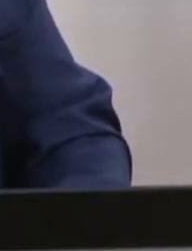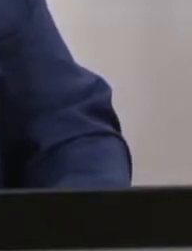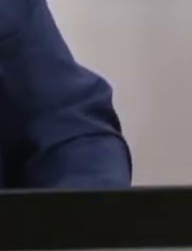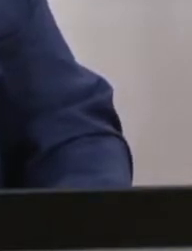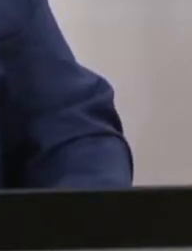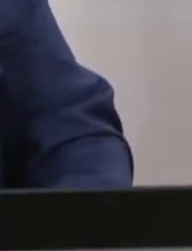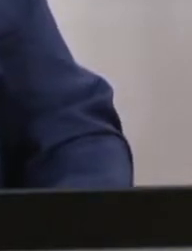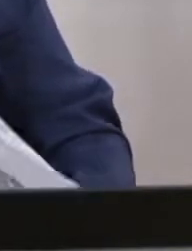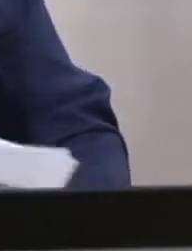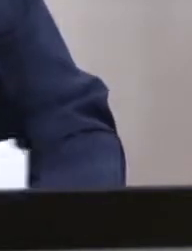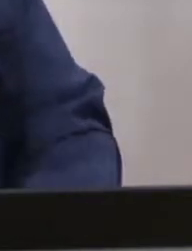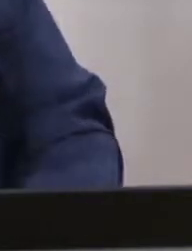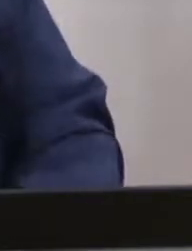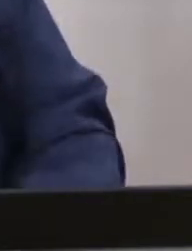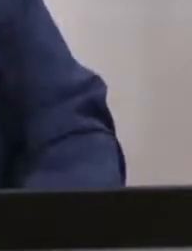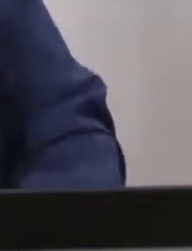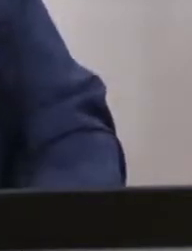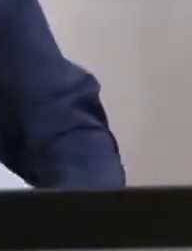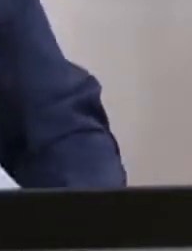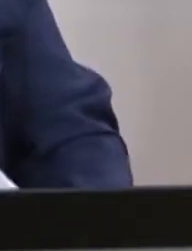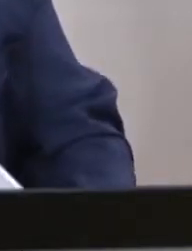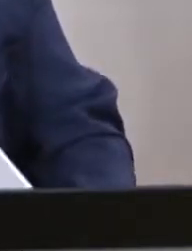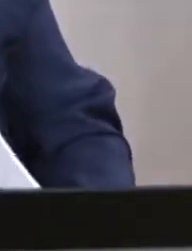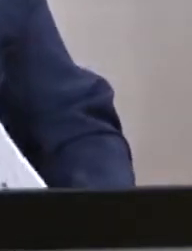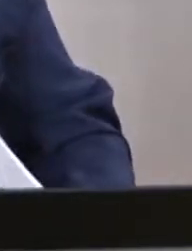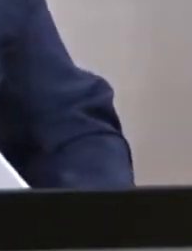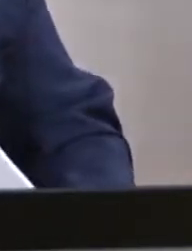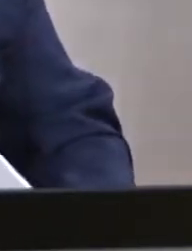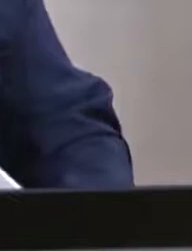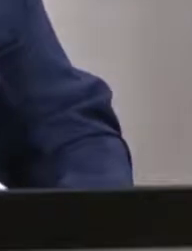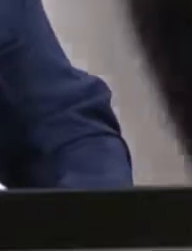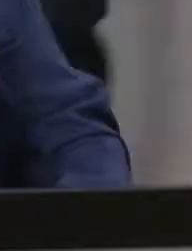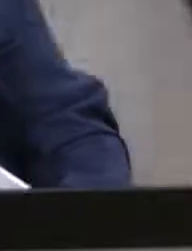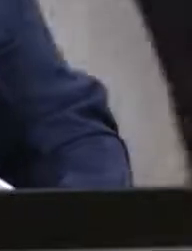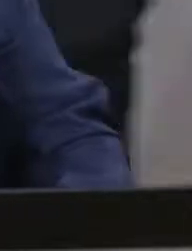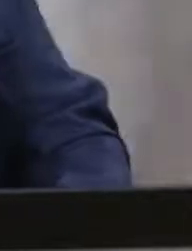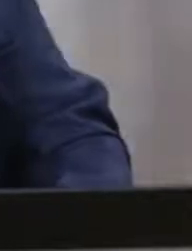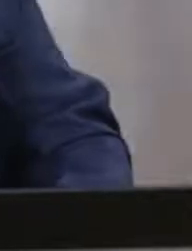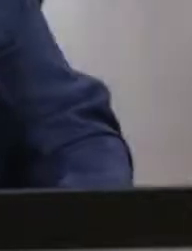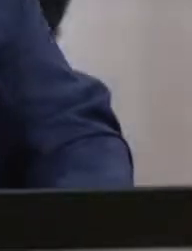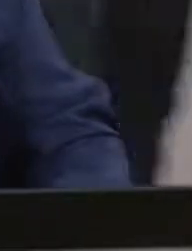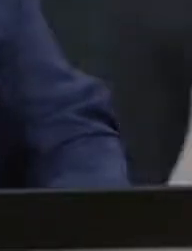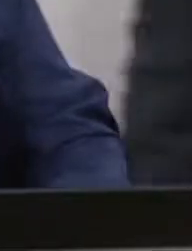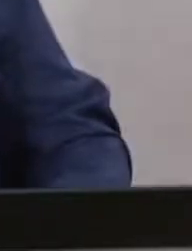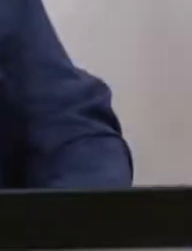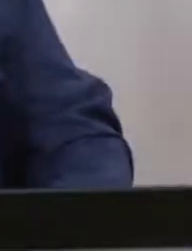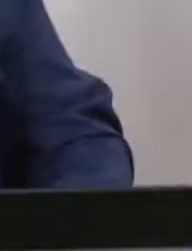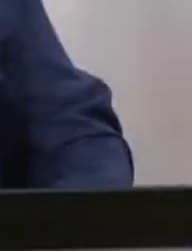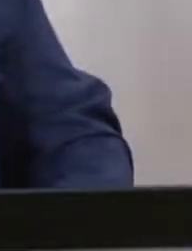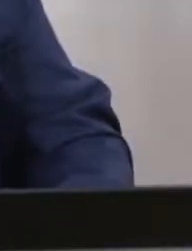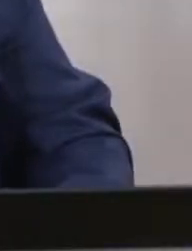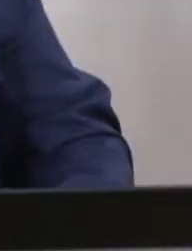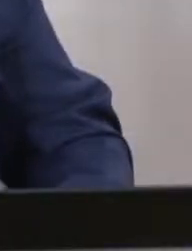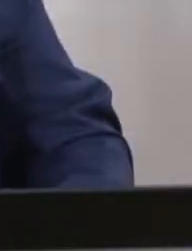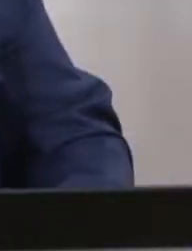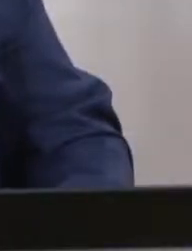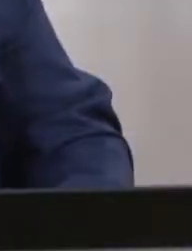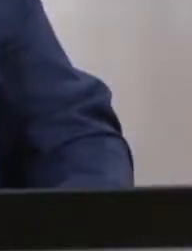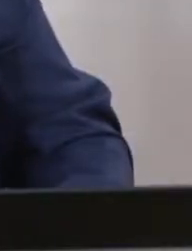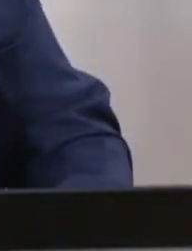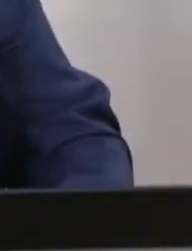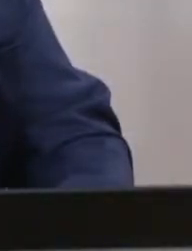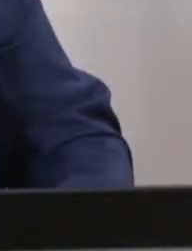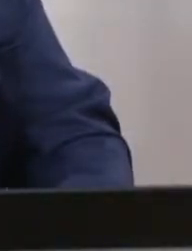Marília Campos, descendo as turbinas para ir para a contagem, não Marília? Professor Inireu,